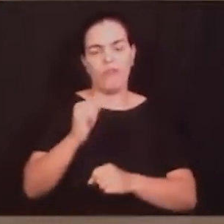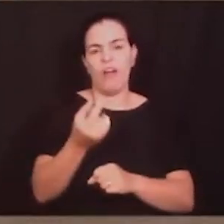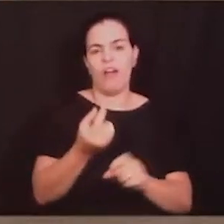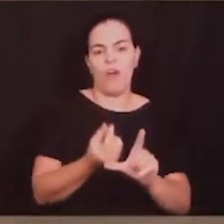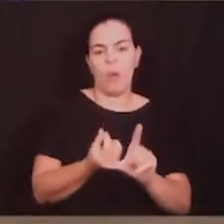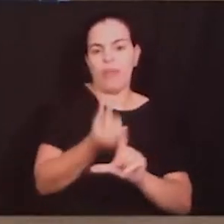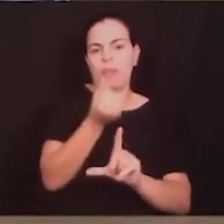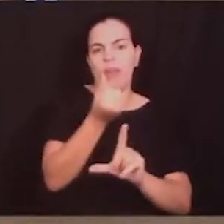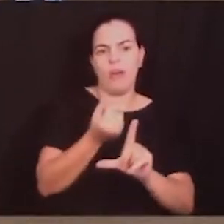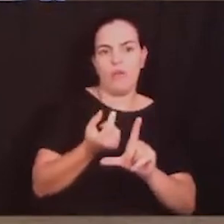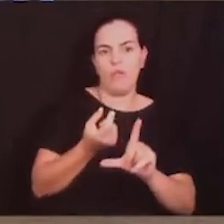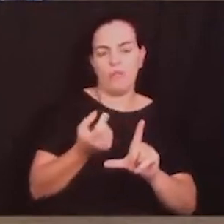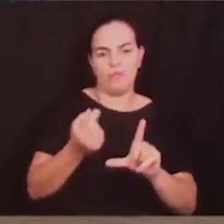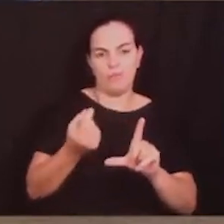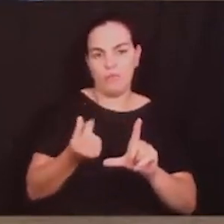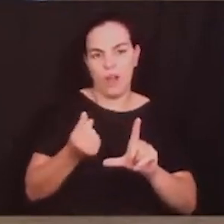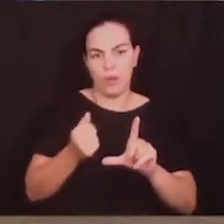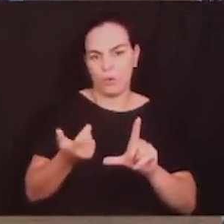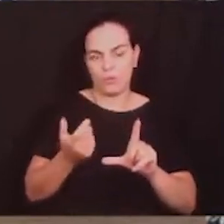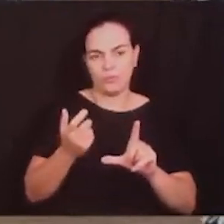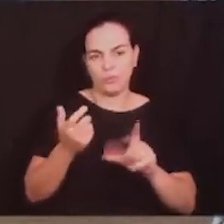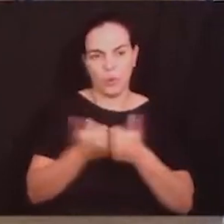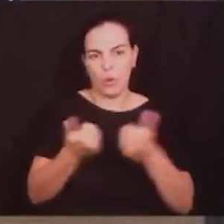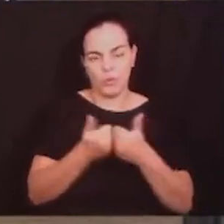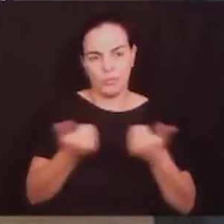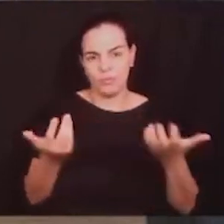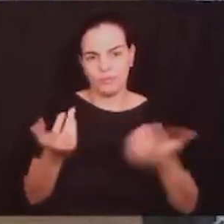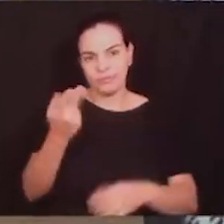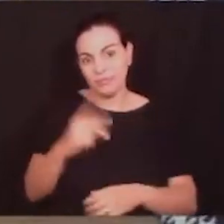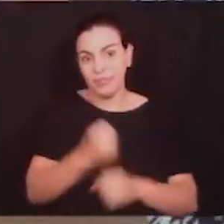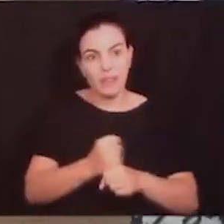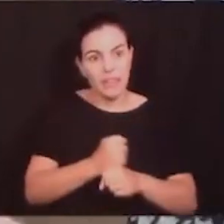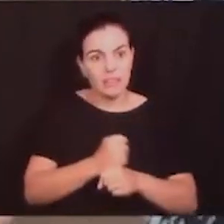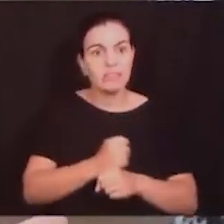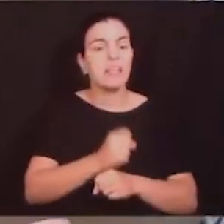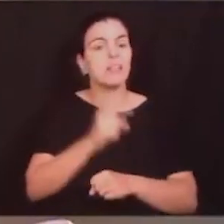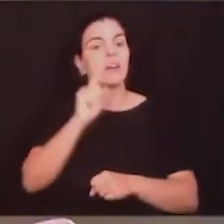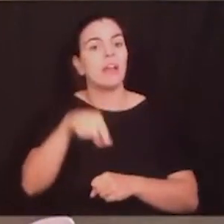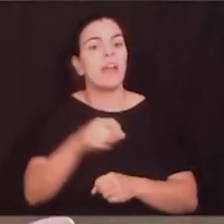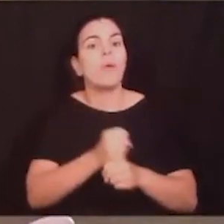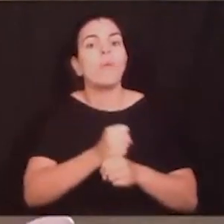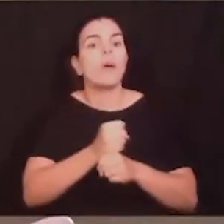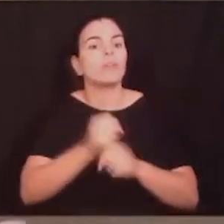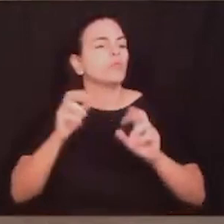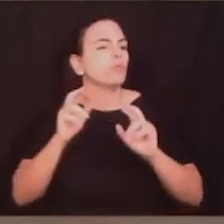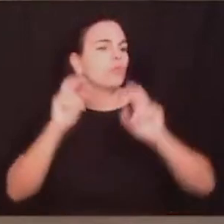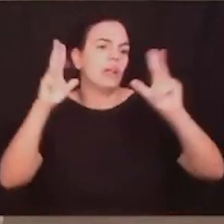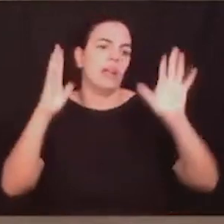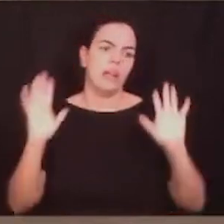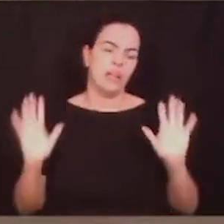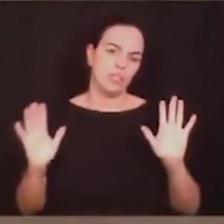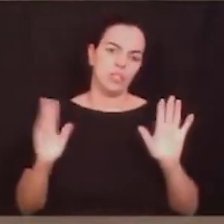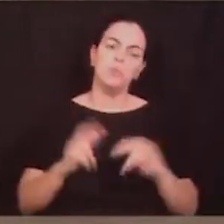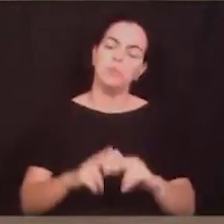diferente, um ano que talvez nós tenhamos algumas coisas acontecendo, então este ano não sobe a tarifa. Eu só